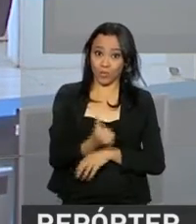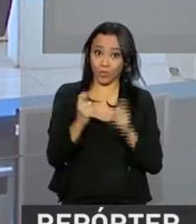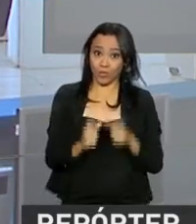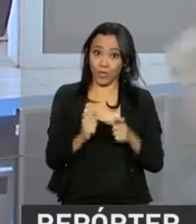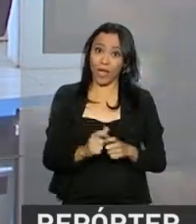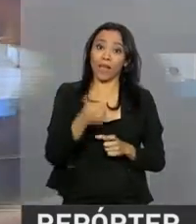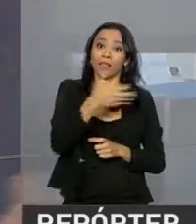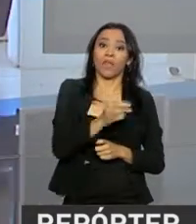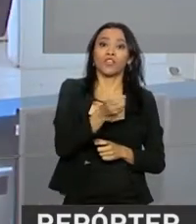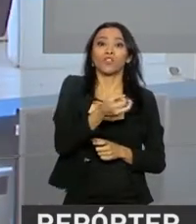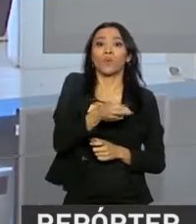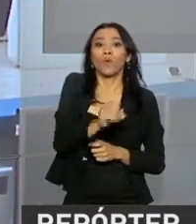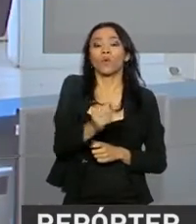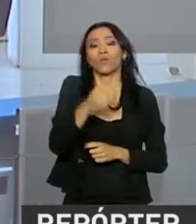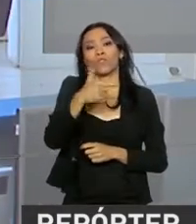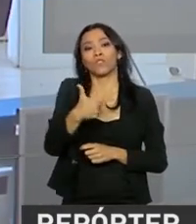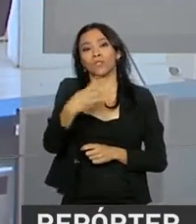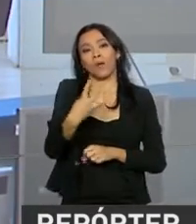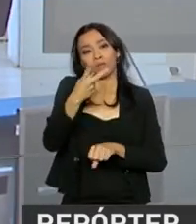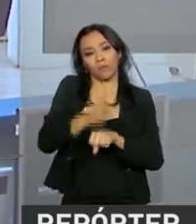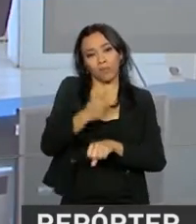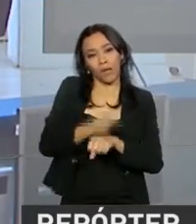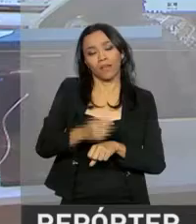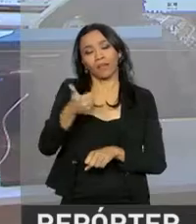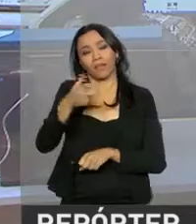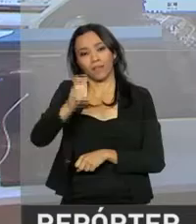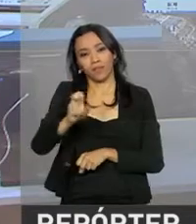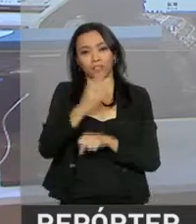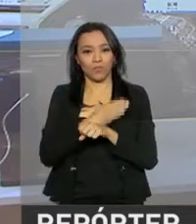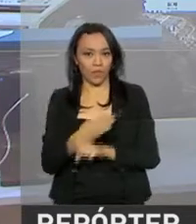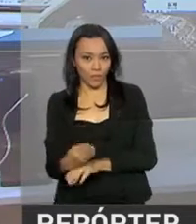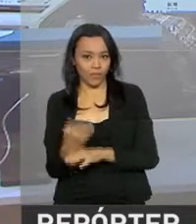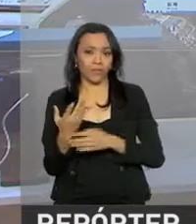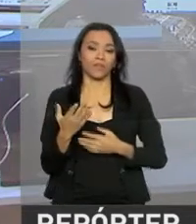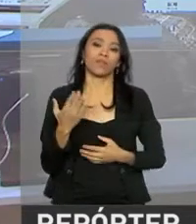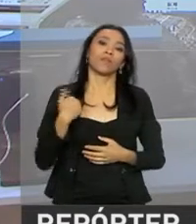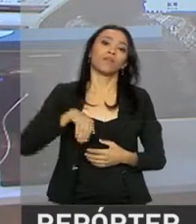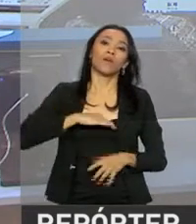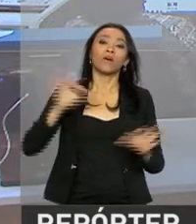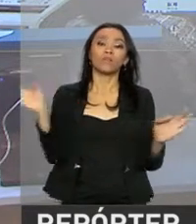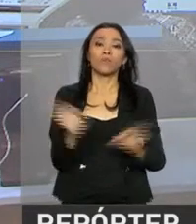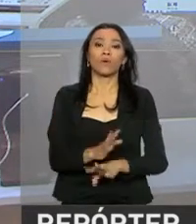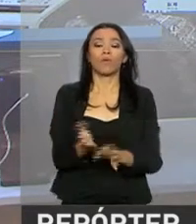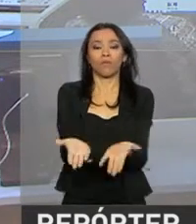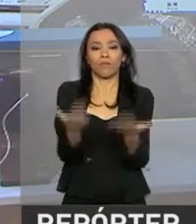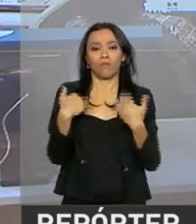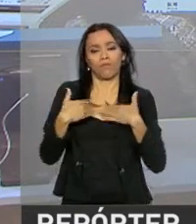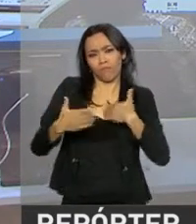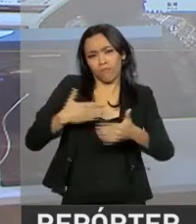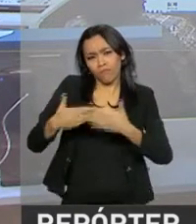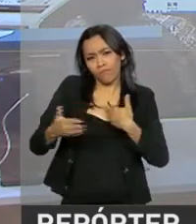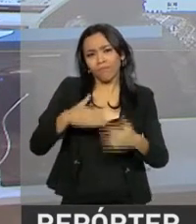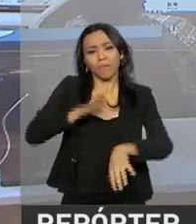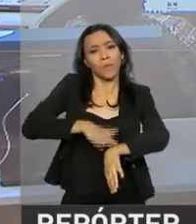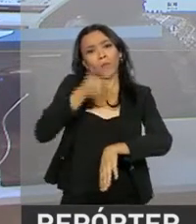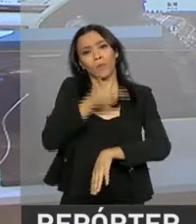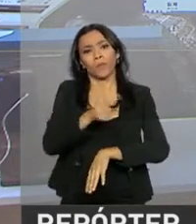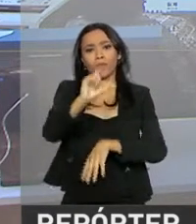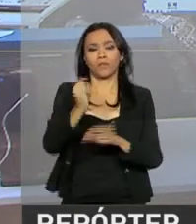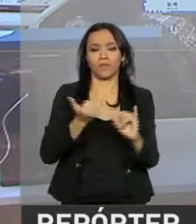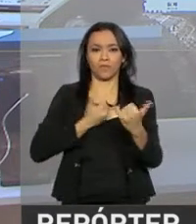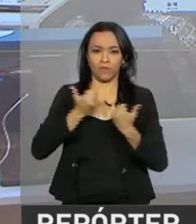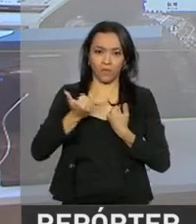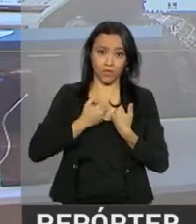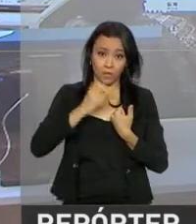ouro, 24 de prata e 15 de bronze. E nós ficamos por aqui. Voltamos a qualquer momento com outras informações